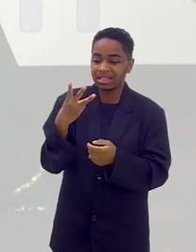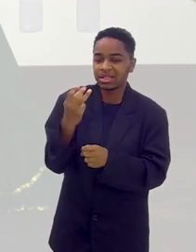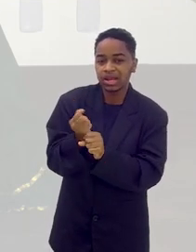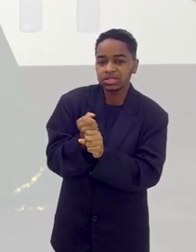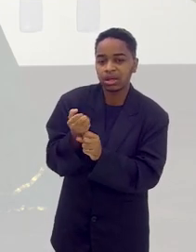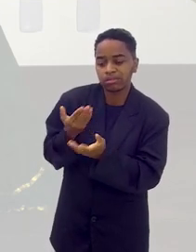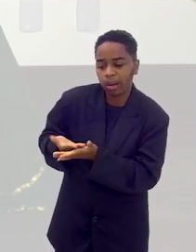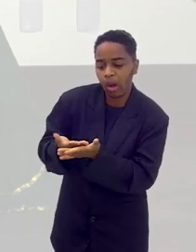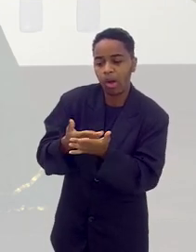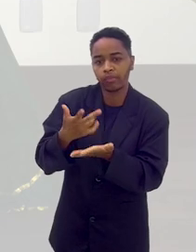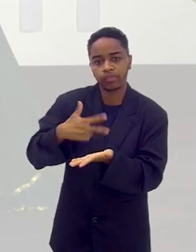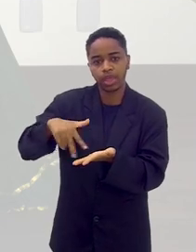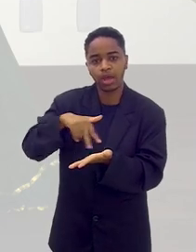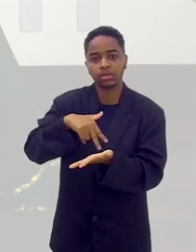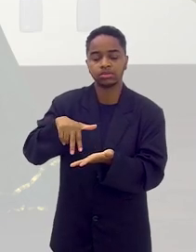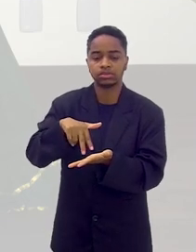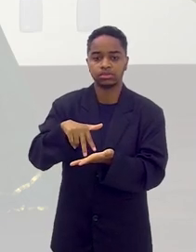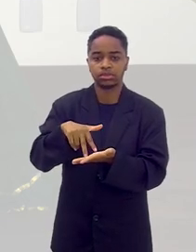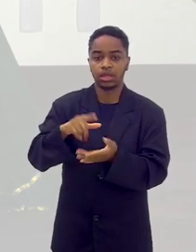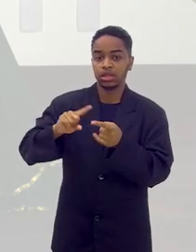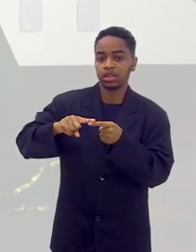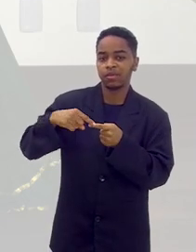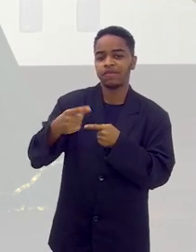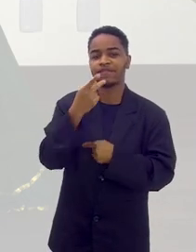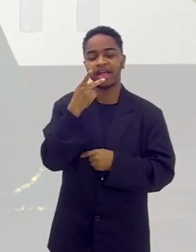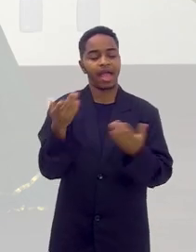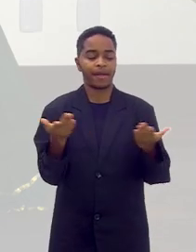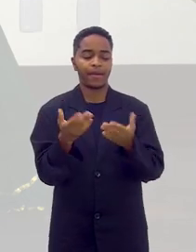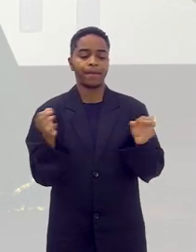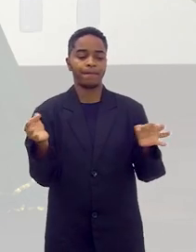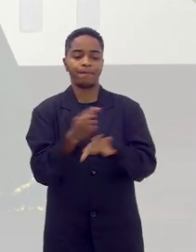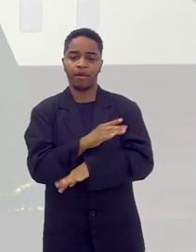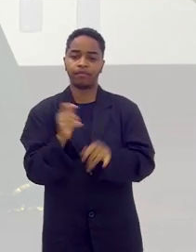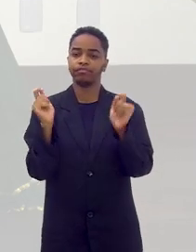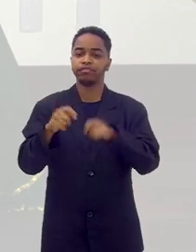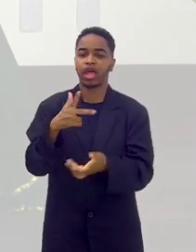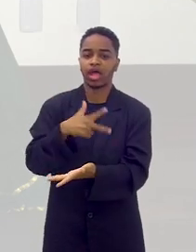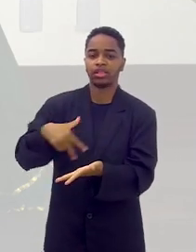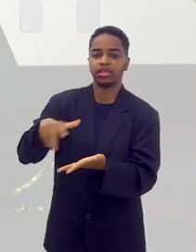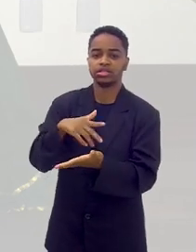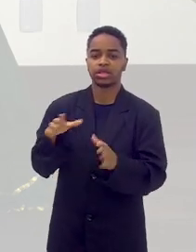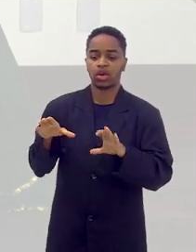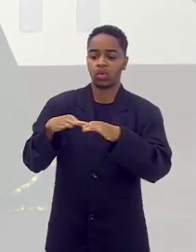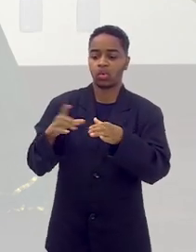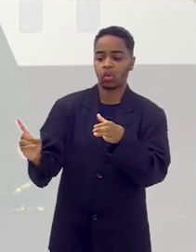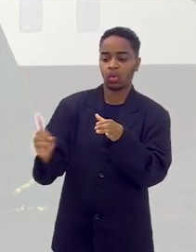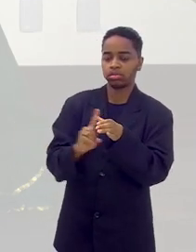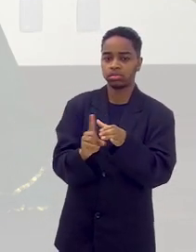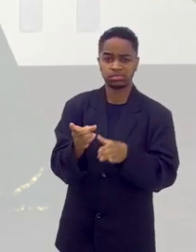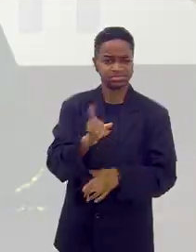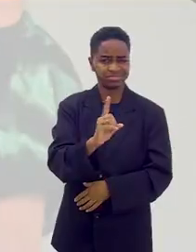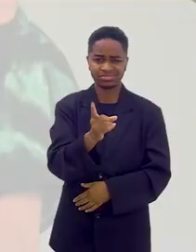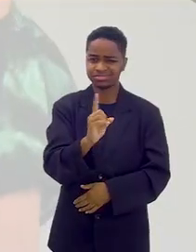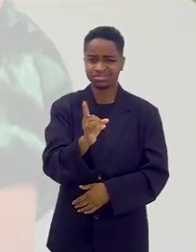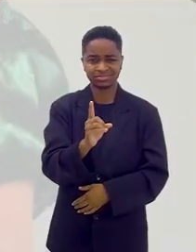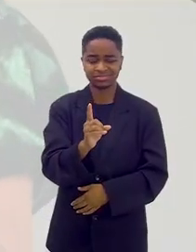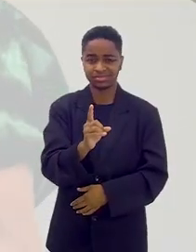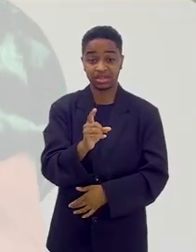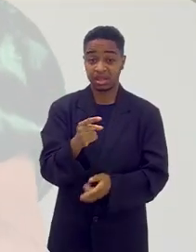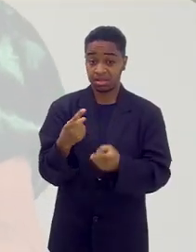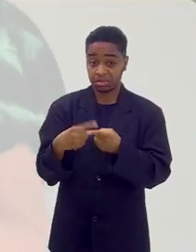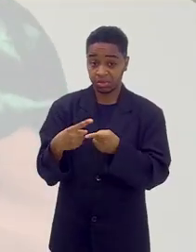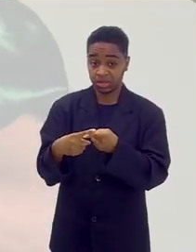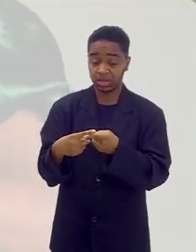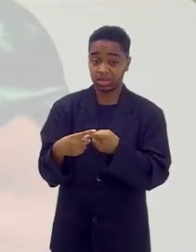três, quatro anos de dança, né, para poder eu dizer, não, agora você está apta para dançar no meu grupo. Não,